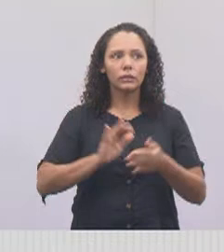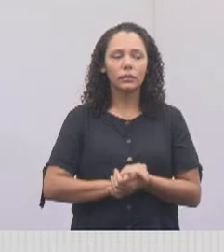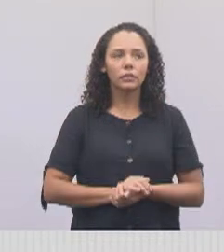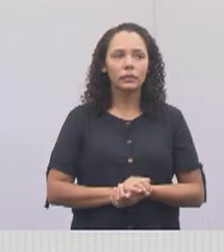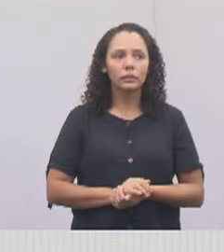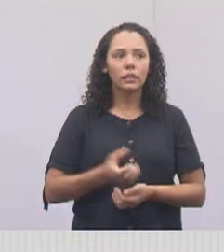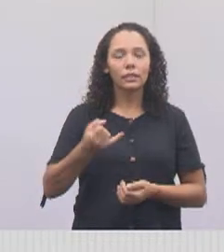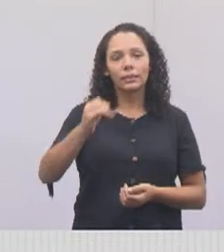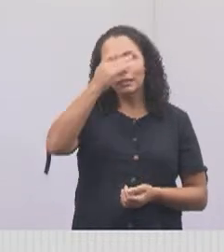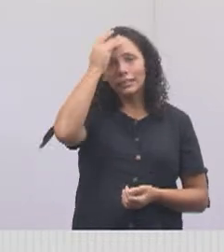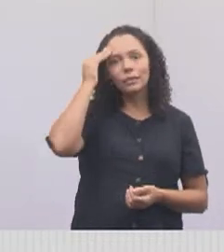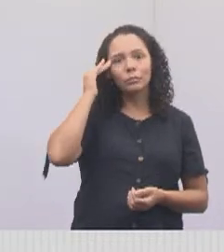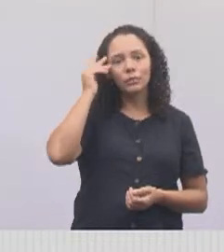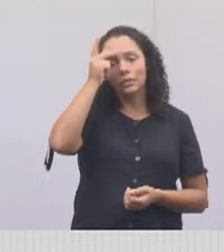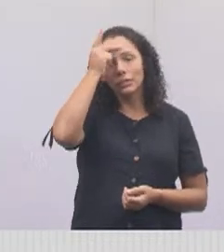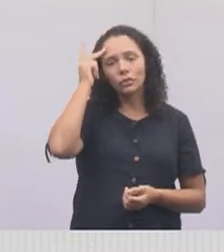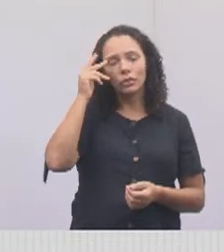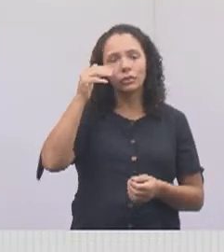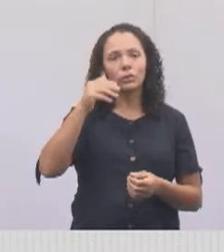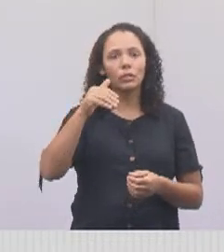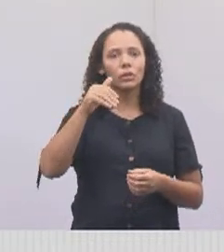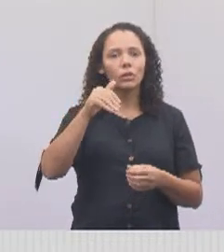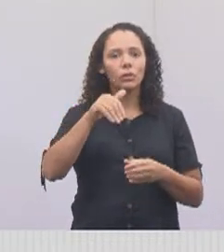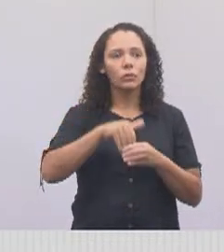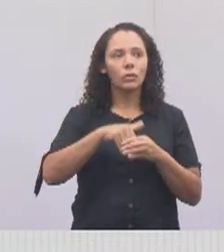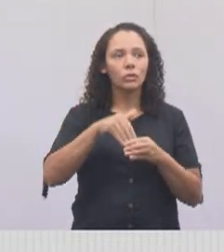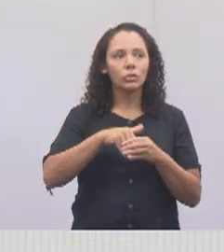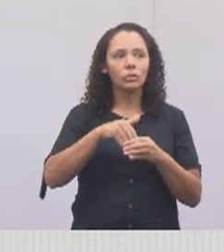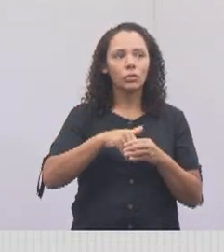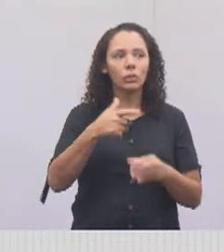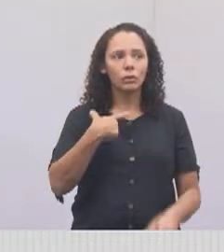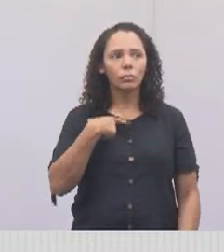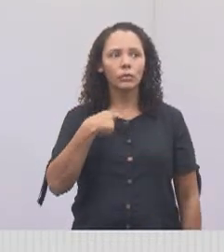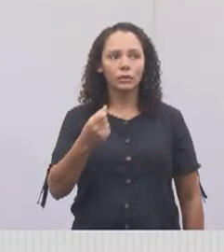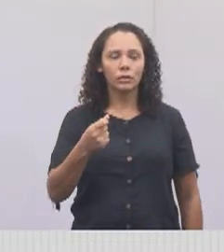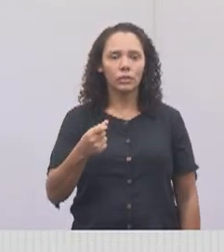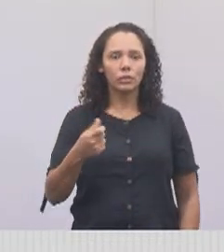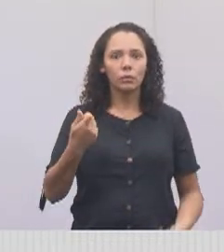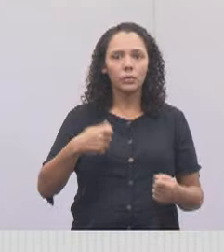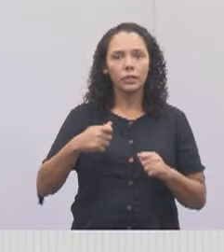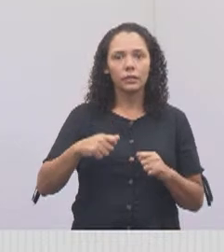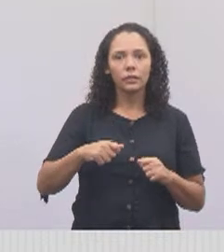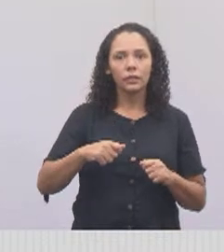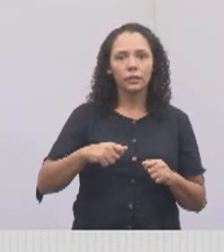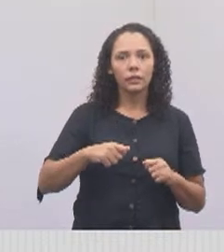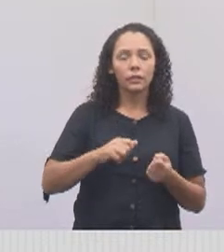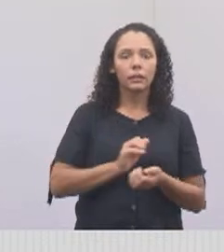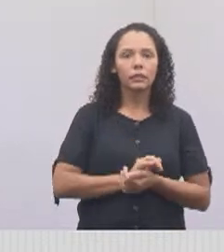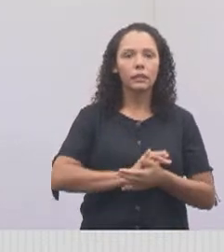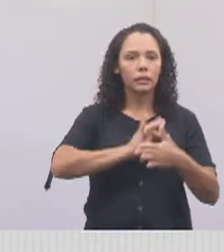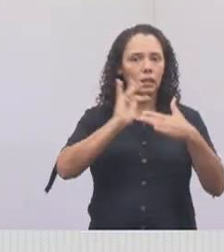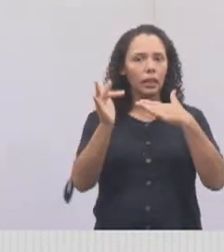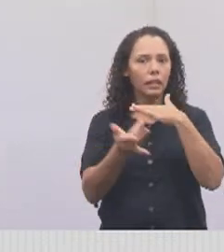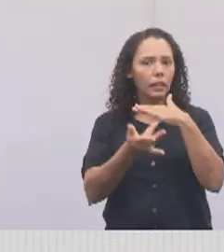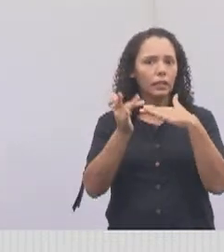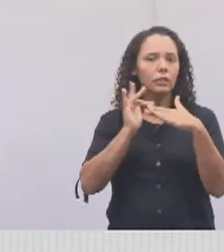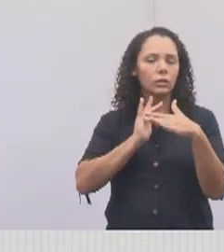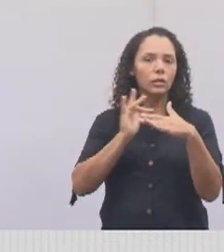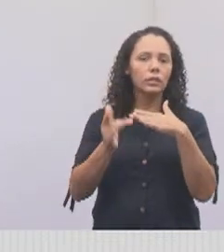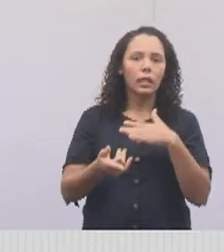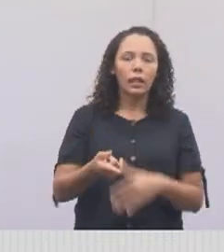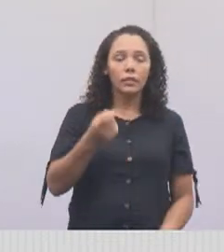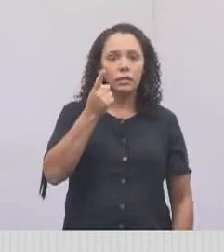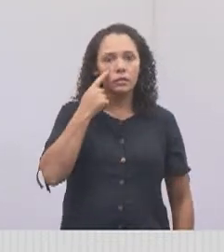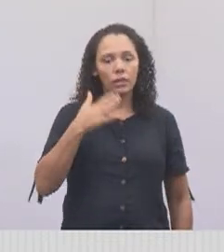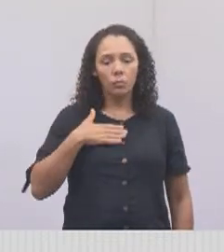votou em mim, gente, tem que entrar nas minhas redes sociais, tem que ver o trabalho que está sendo feito, as leis que estão sendo elaboradas, porque as pessoas não